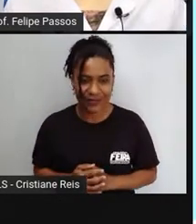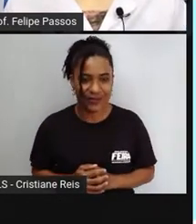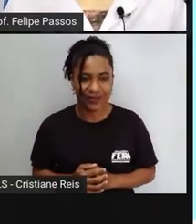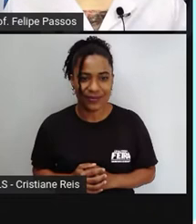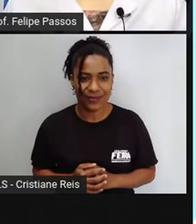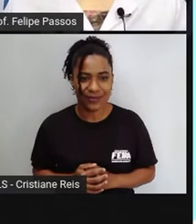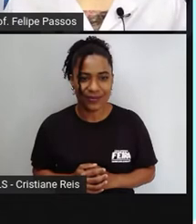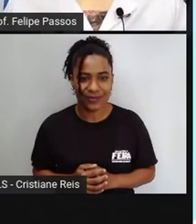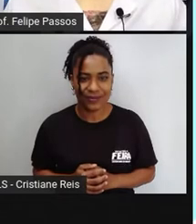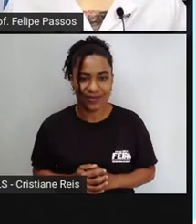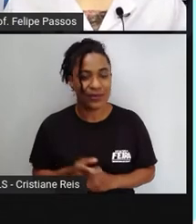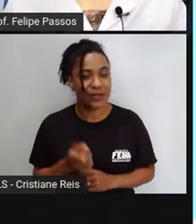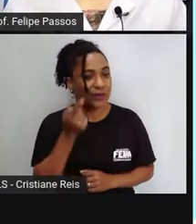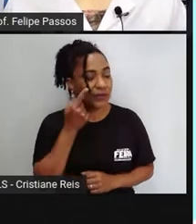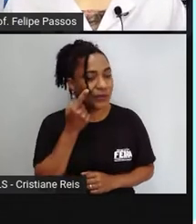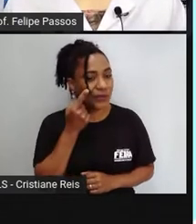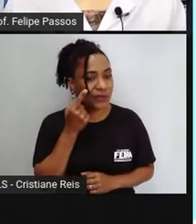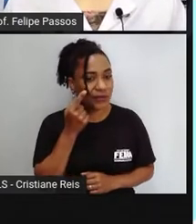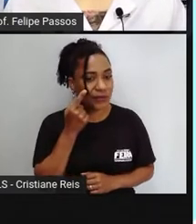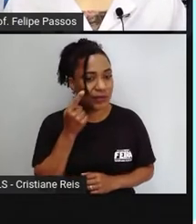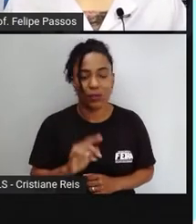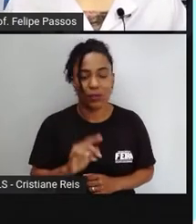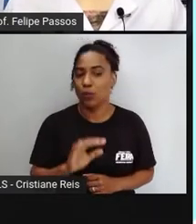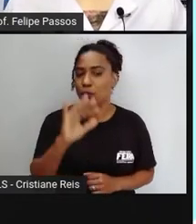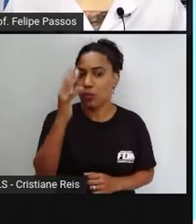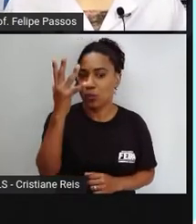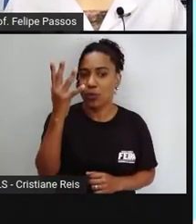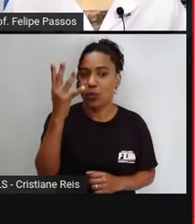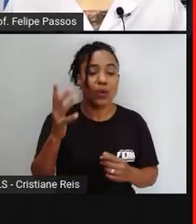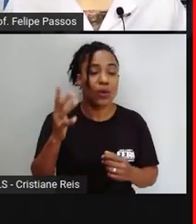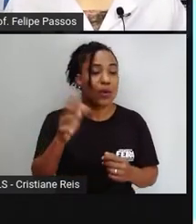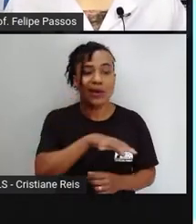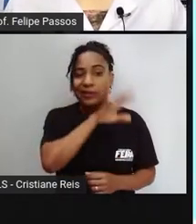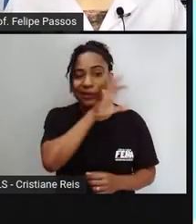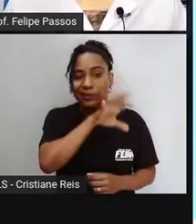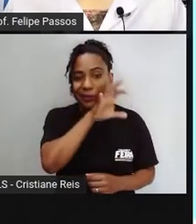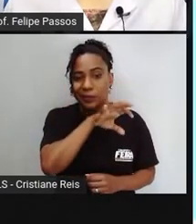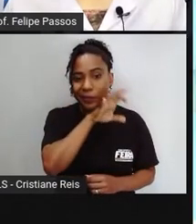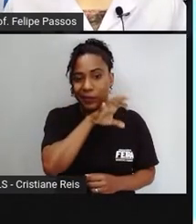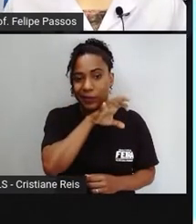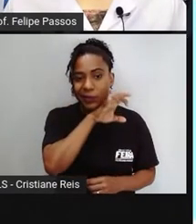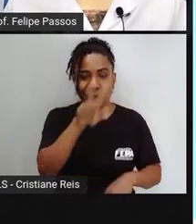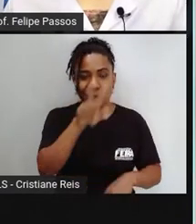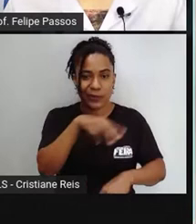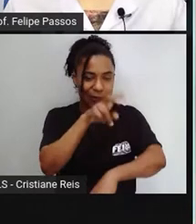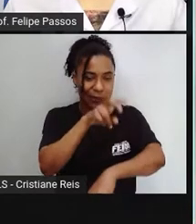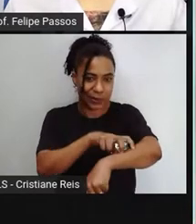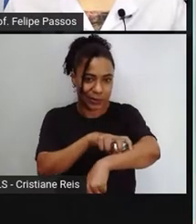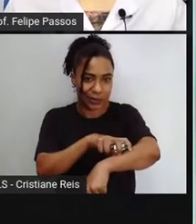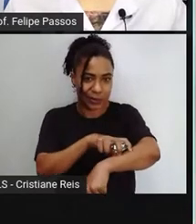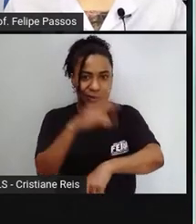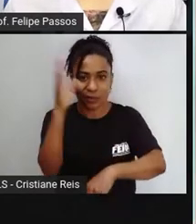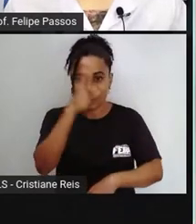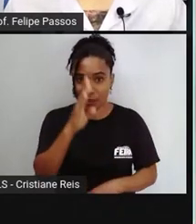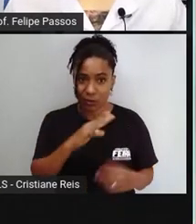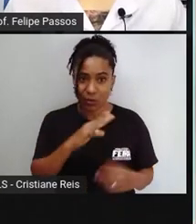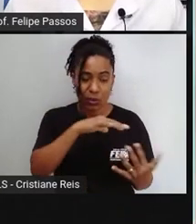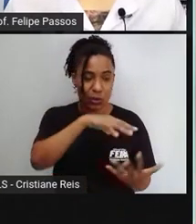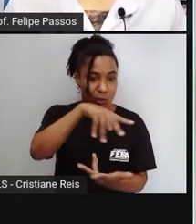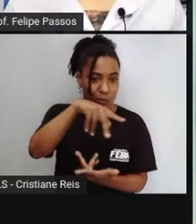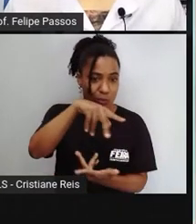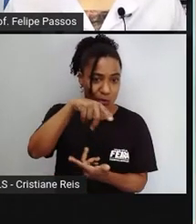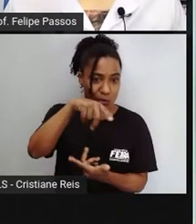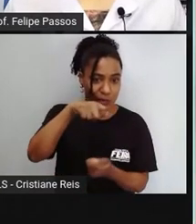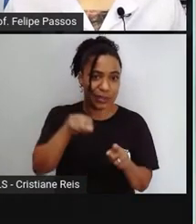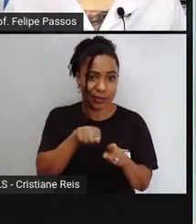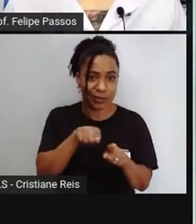de acidentes com animais peçonhentos no Brasil e no mundo, né? A gente tem